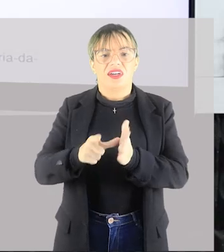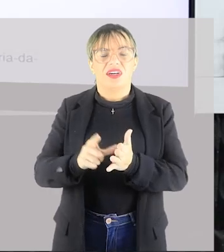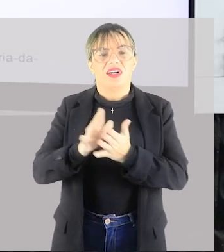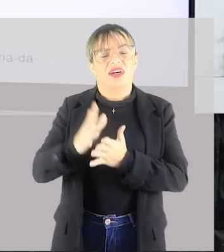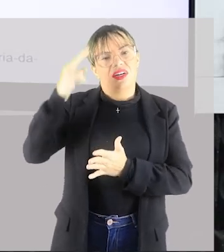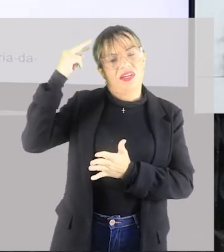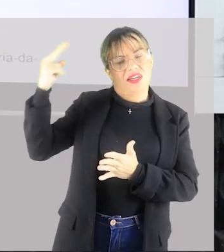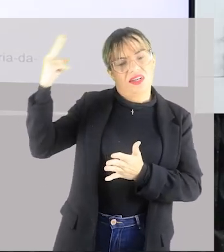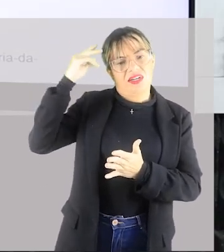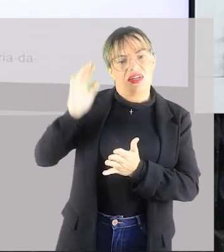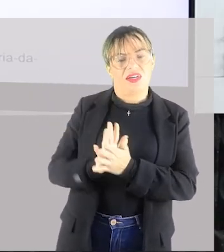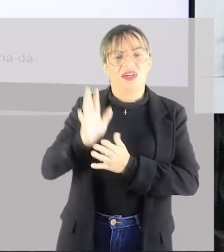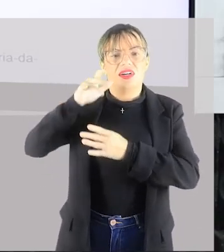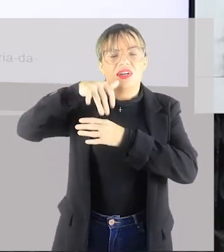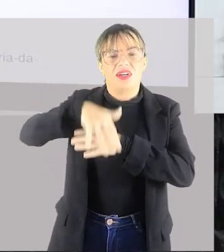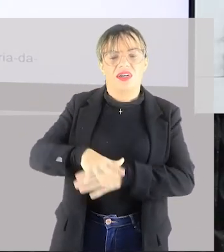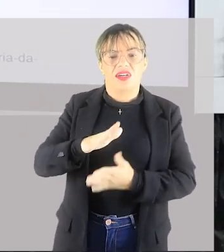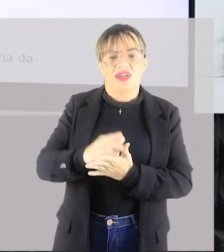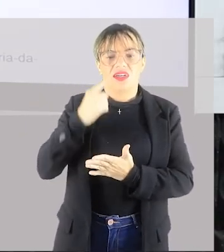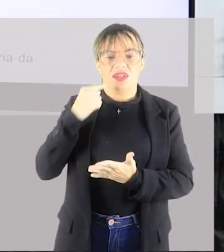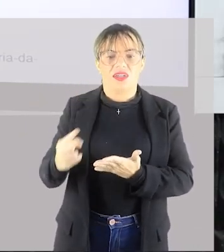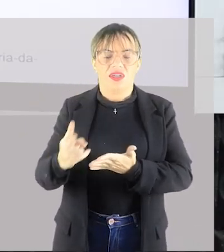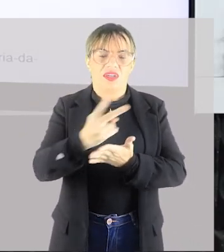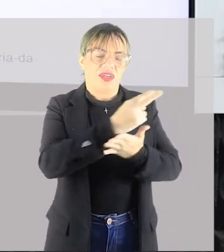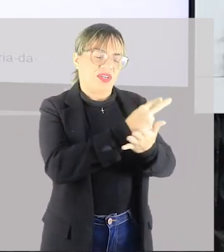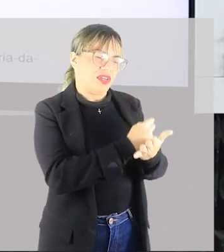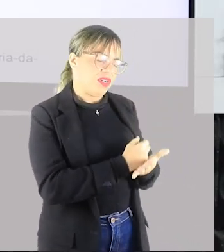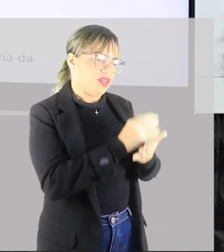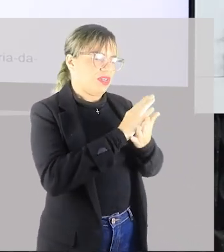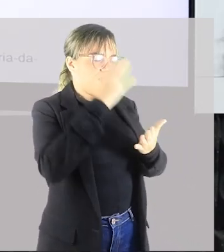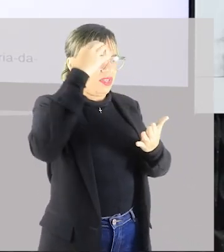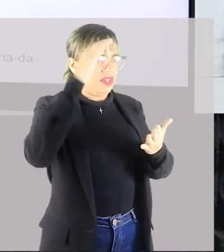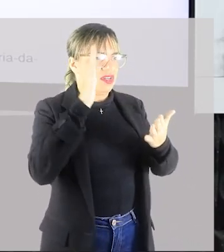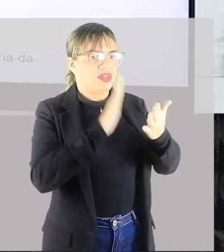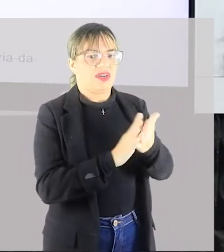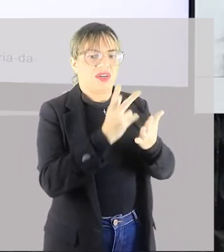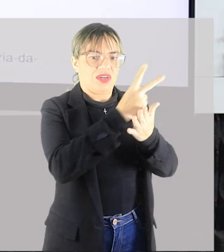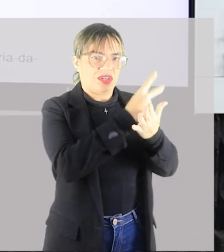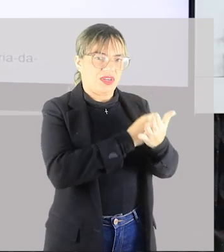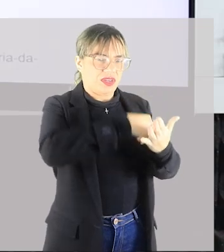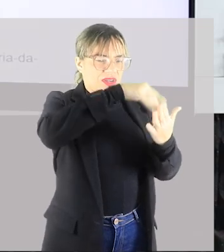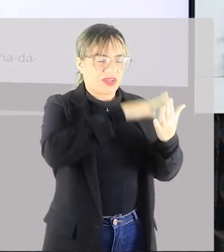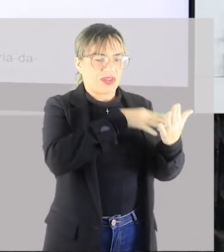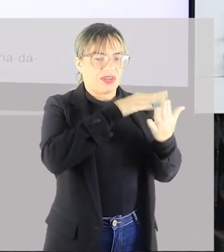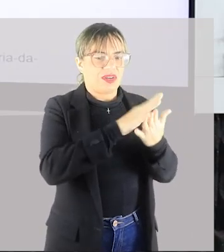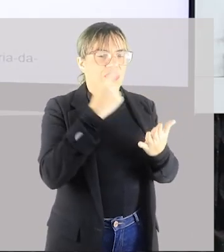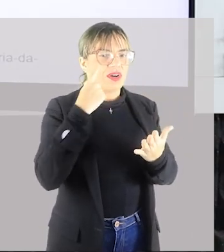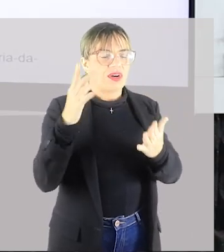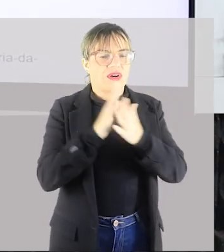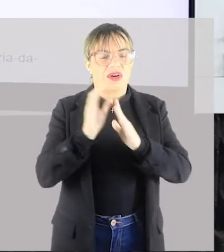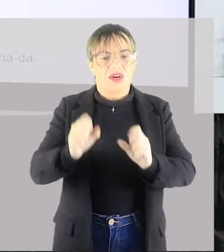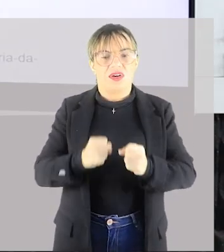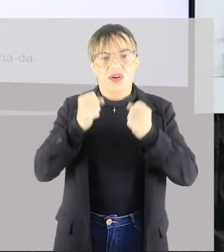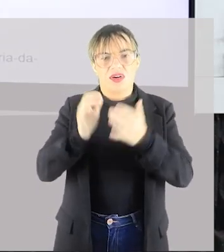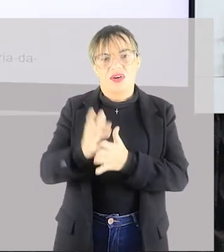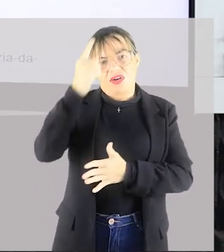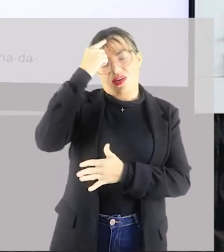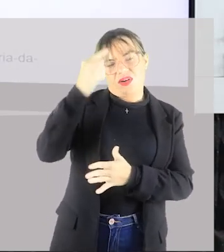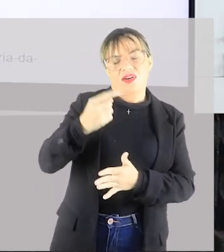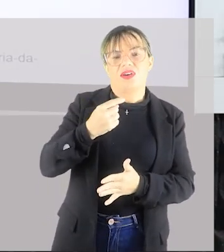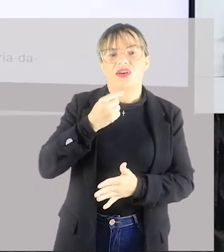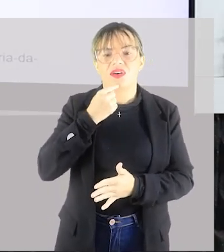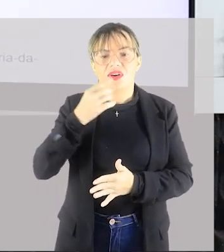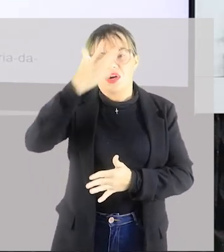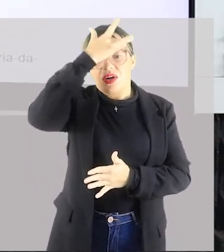sabe disso? Através das pinturas rupestres. Nelas a gente pode observar imagens de pessoas